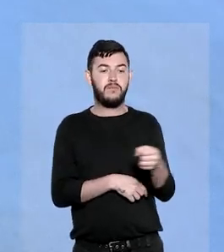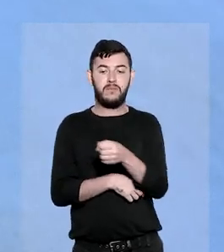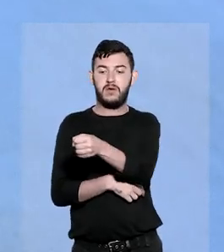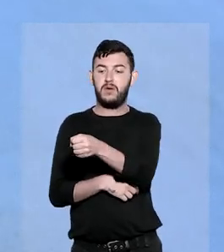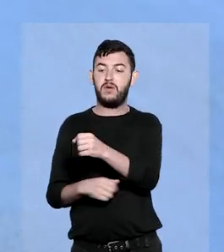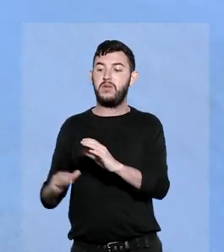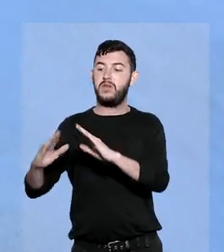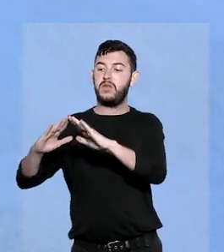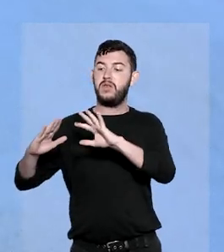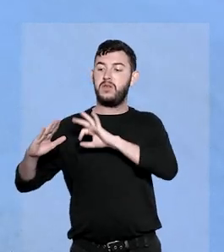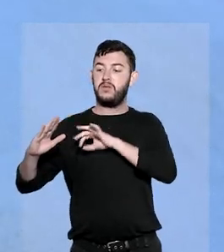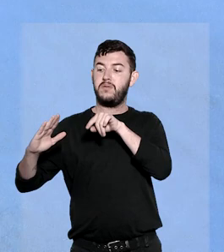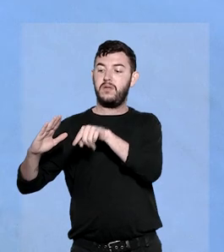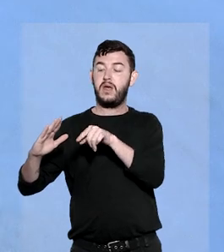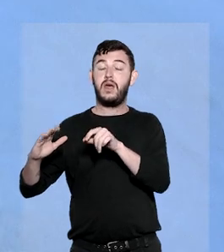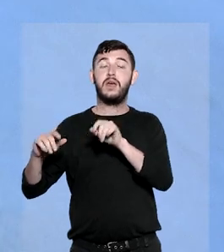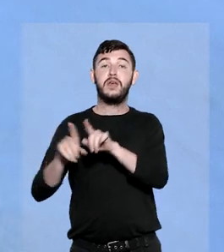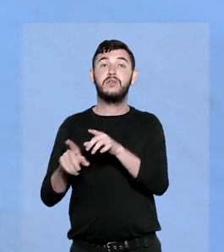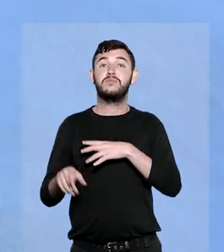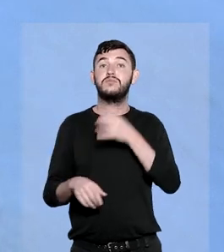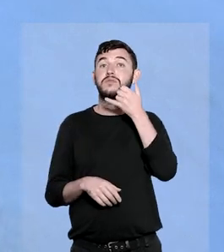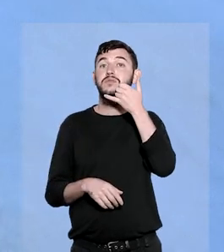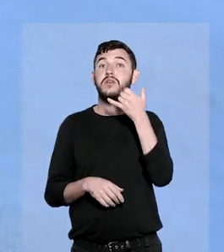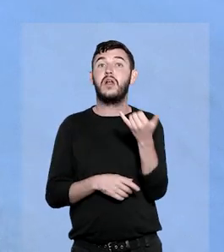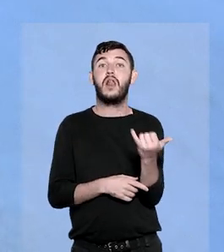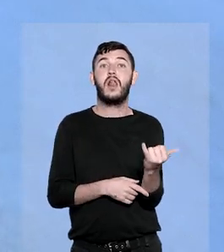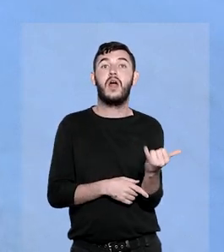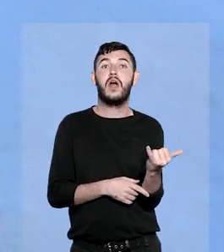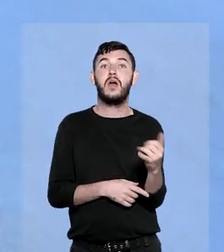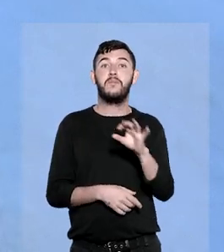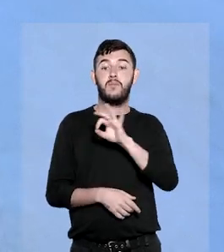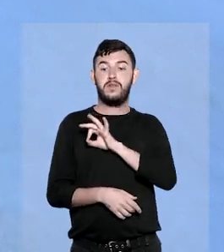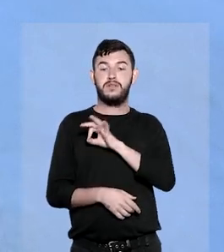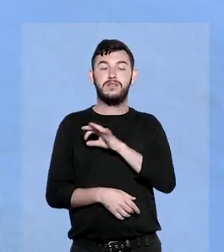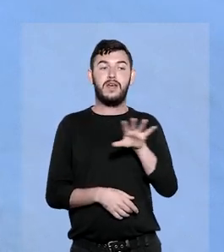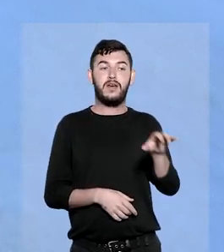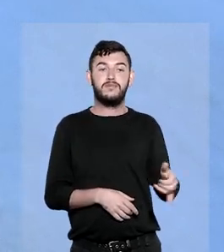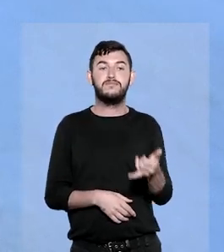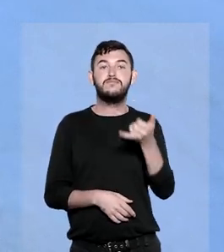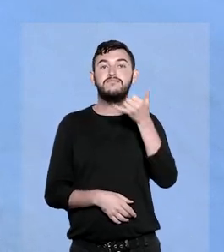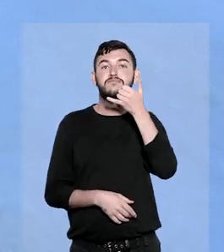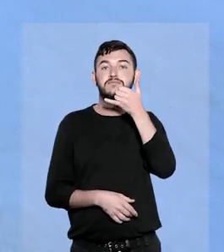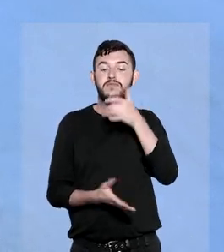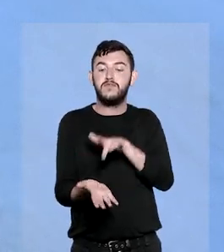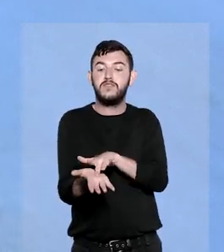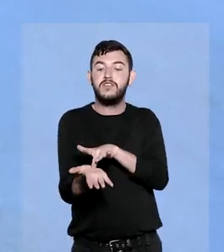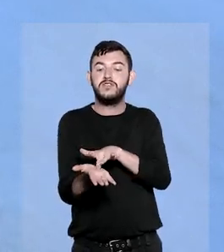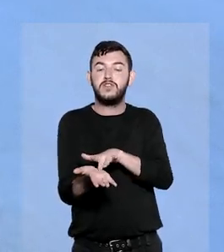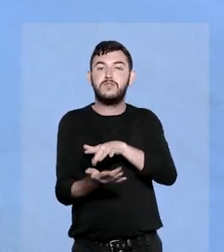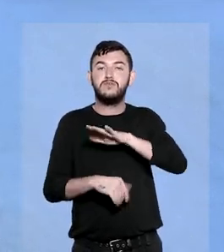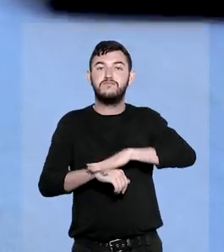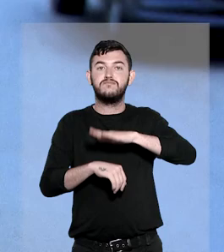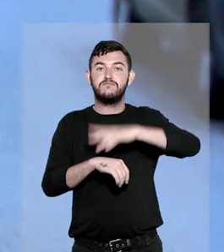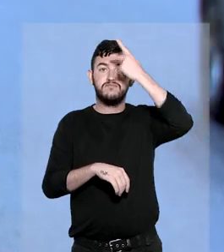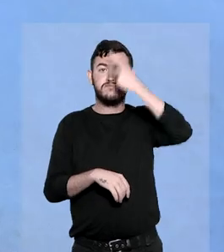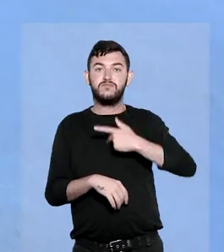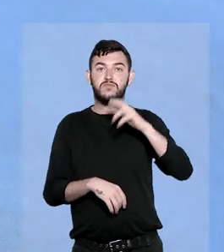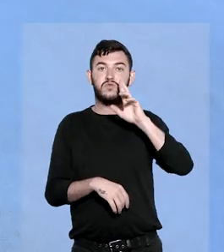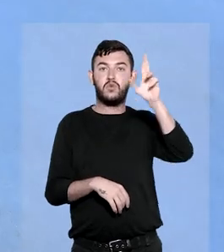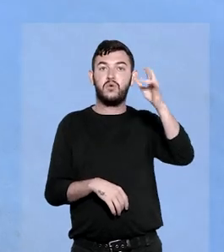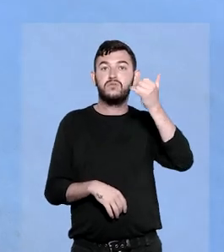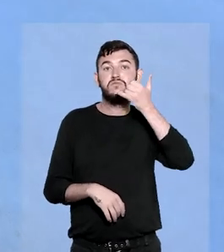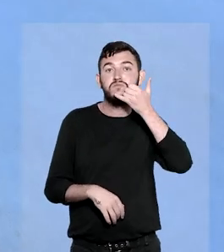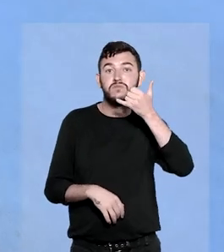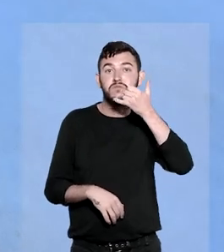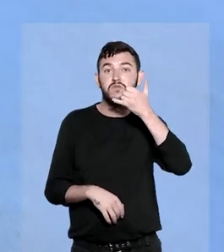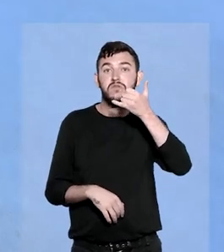E foi lá que o celular do suspeito tocou. Um dos policiais atendeu a ligação e se passou pelo dono do aparelho. Do outro lado da